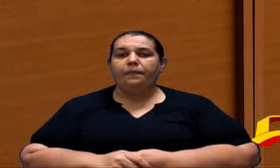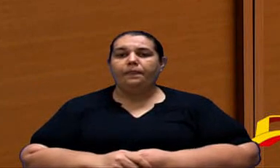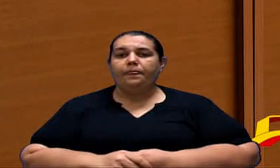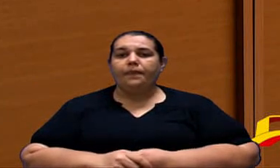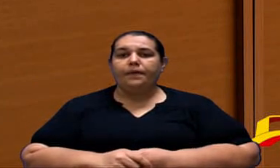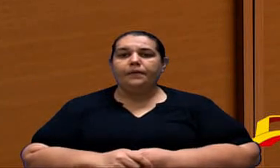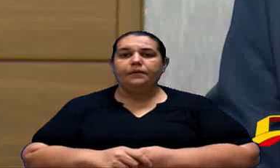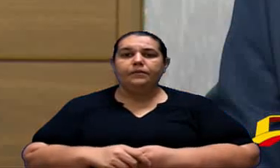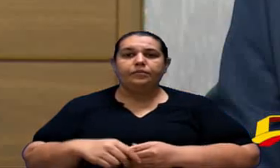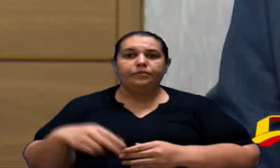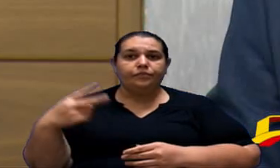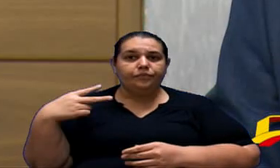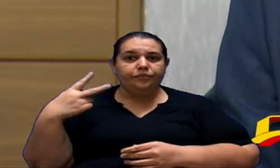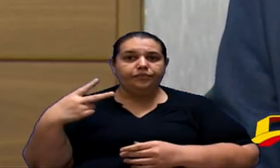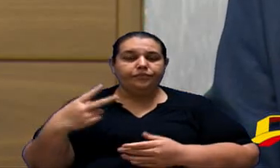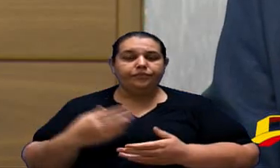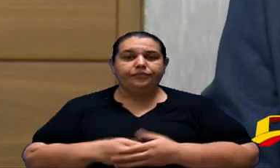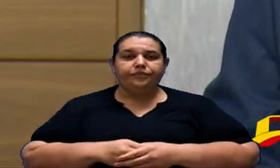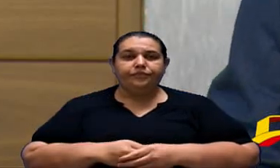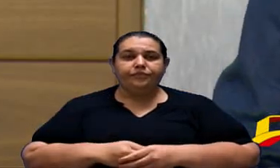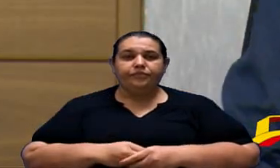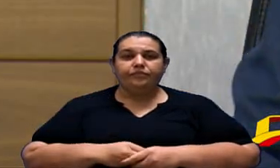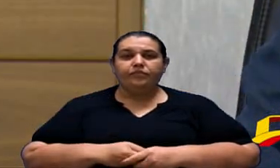Valquíria gostaria de falar alguma coisa